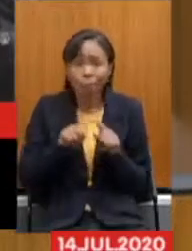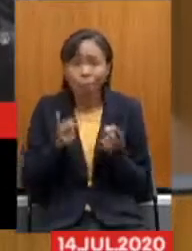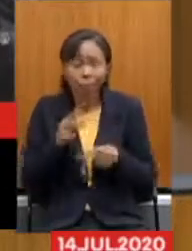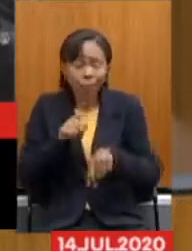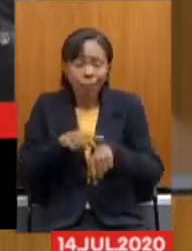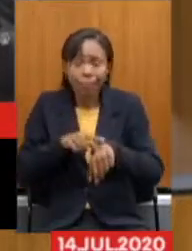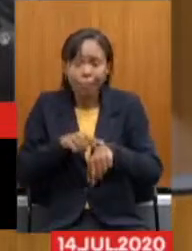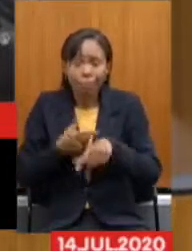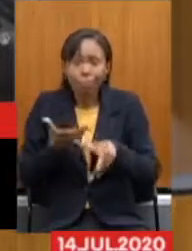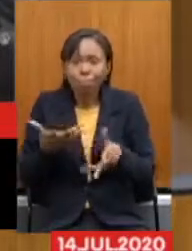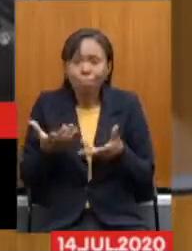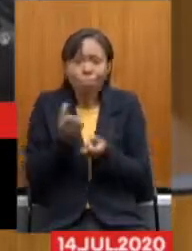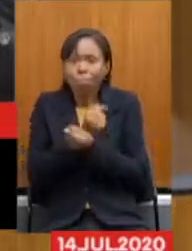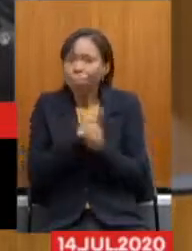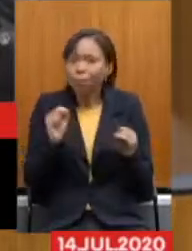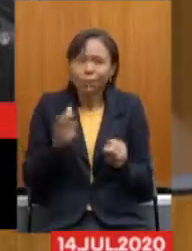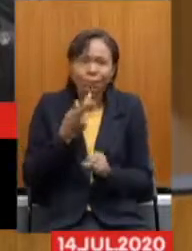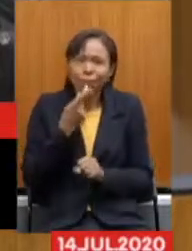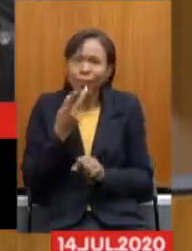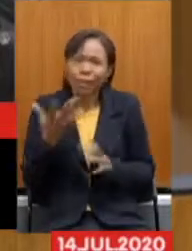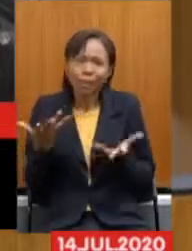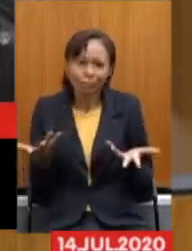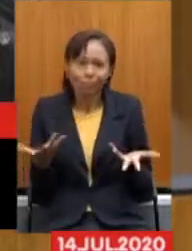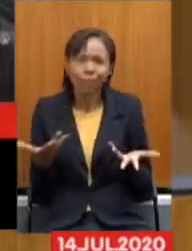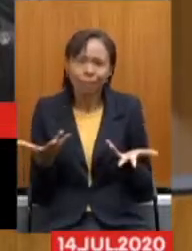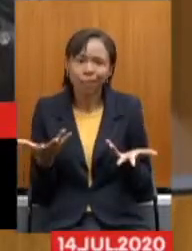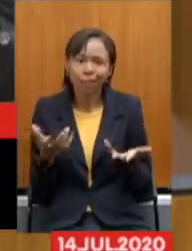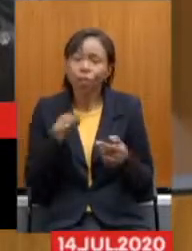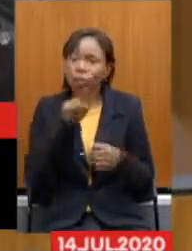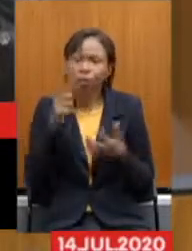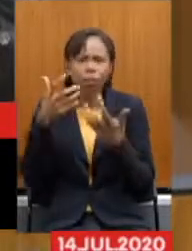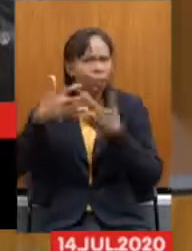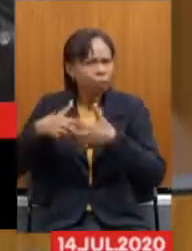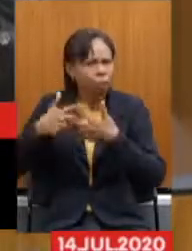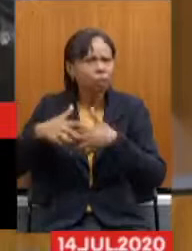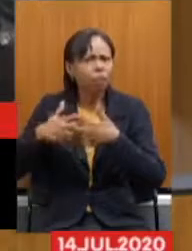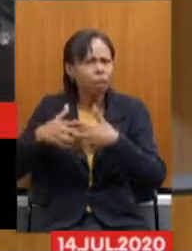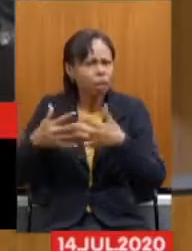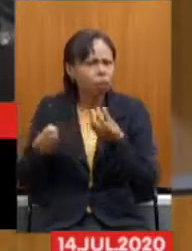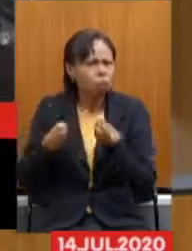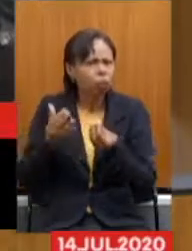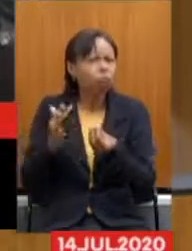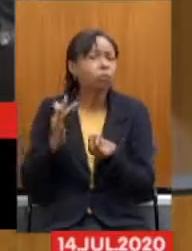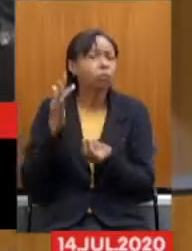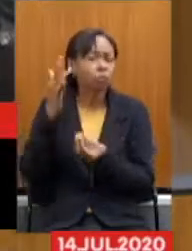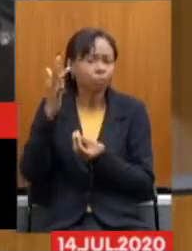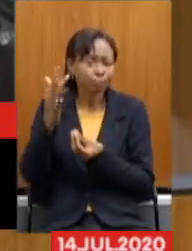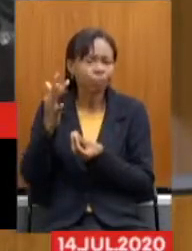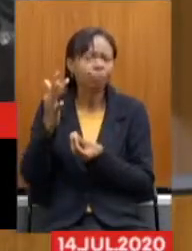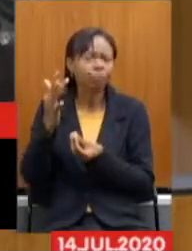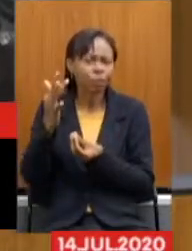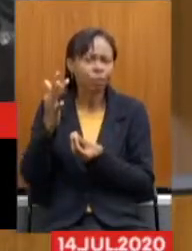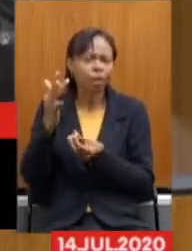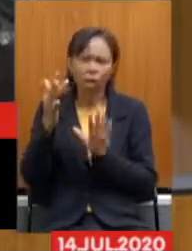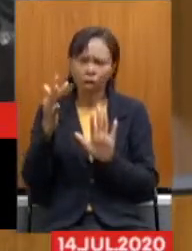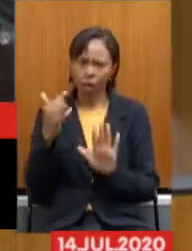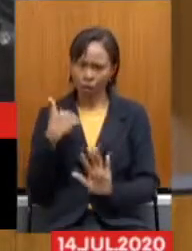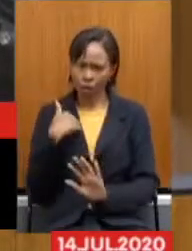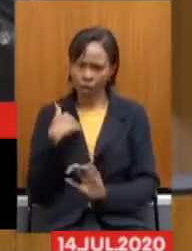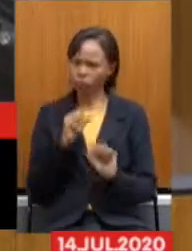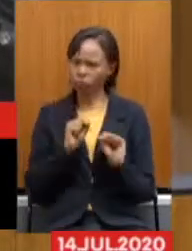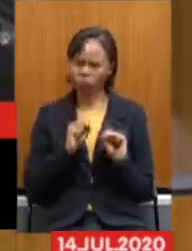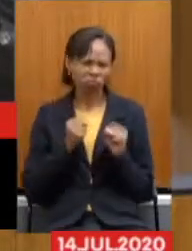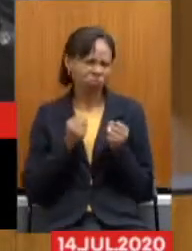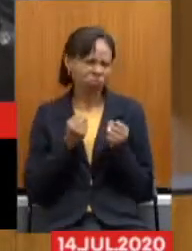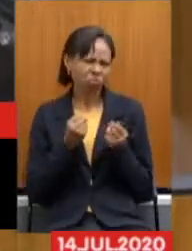para falar tudo. Mas eu gostaria que todo mundo repensasse sobre o futuro. O futuro, não estou aqui defendendo